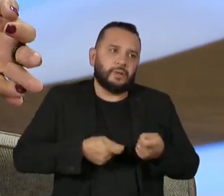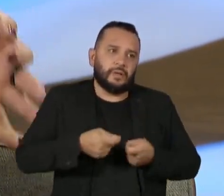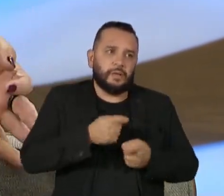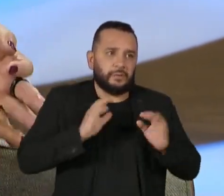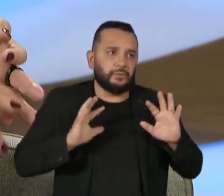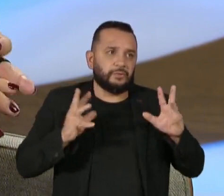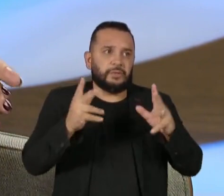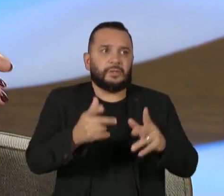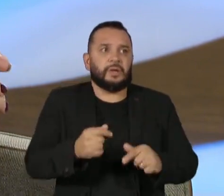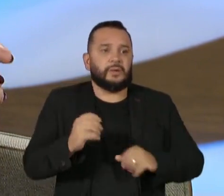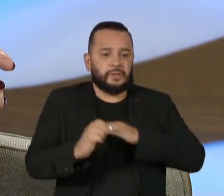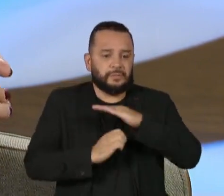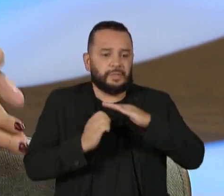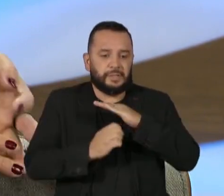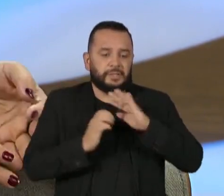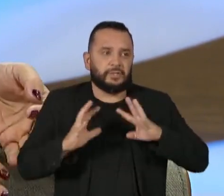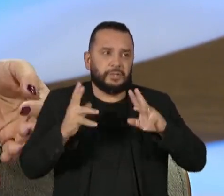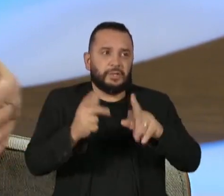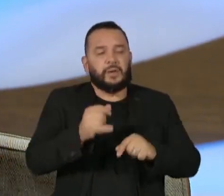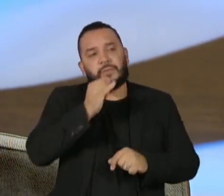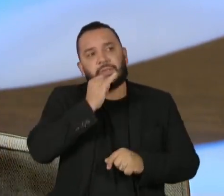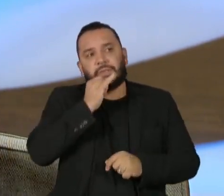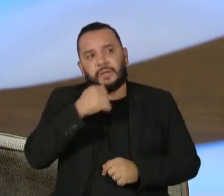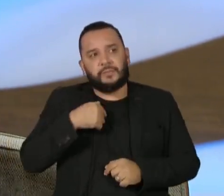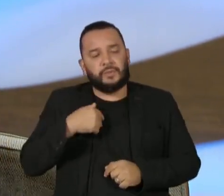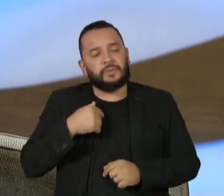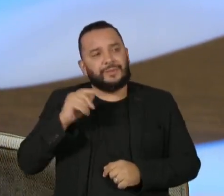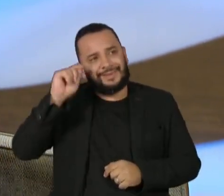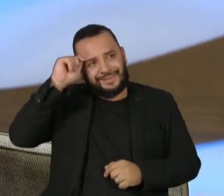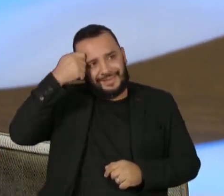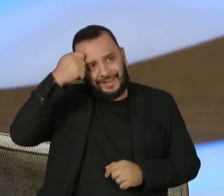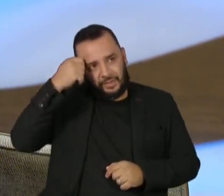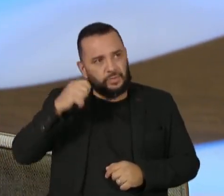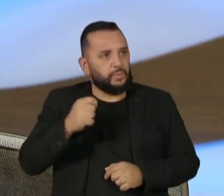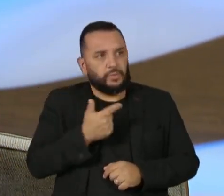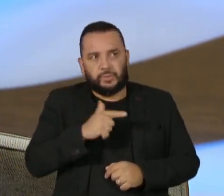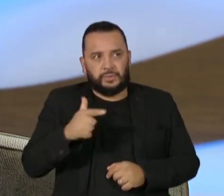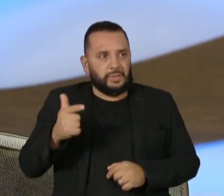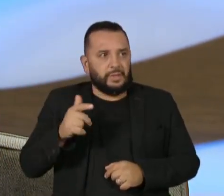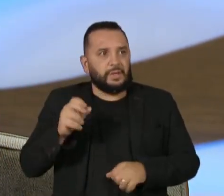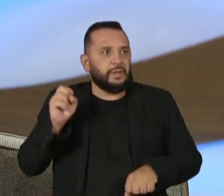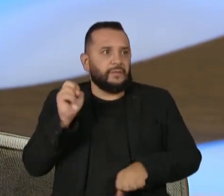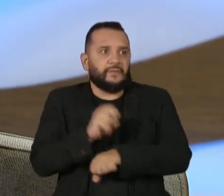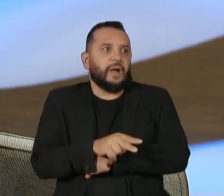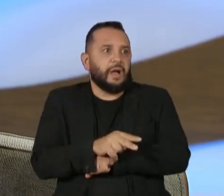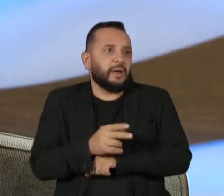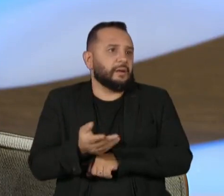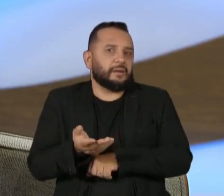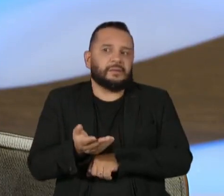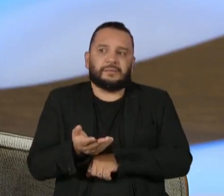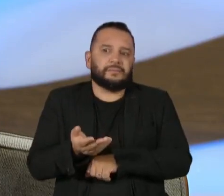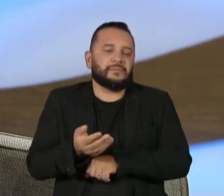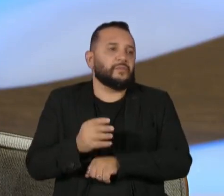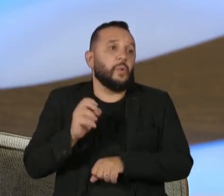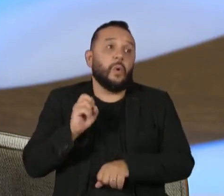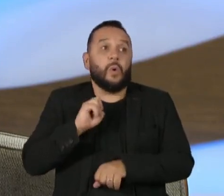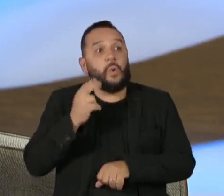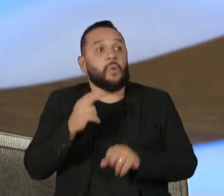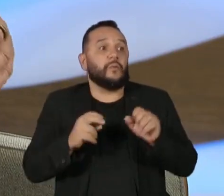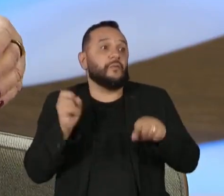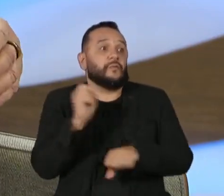são mais penalizados. E o que eu acho é que as pessoas têm entendido também que